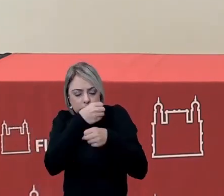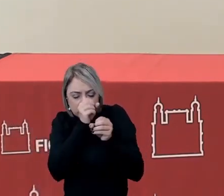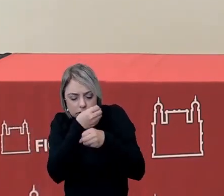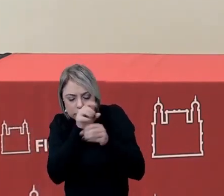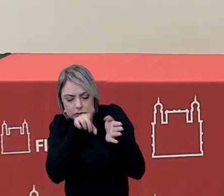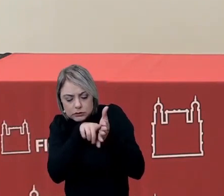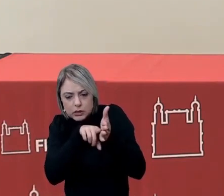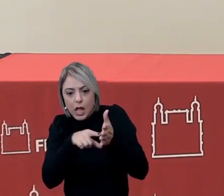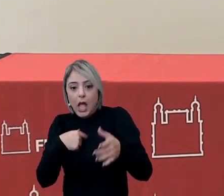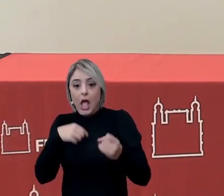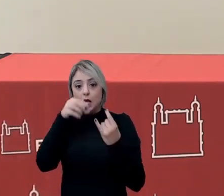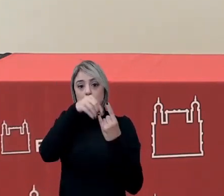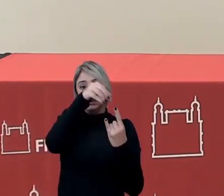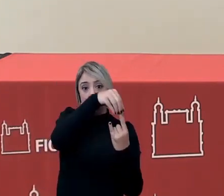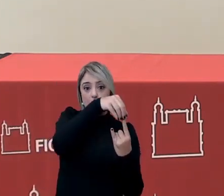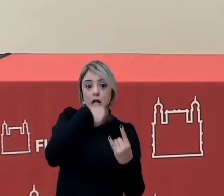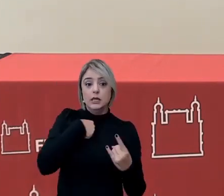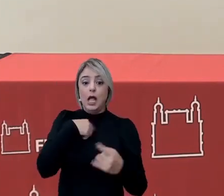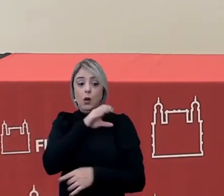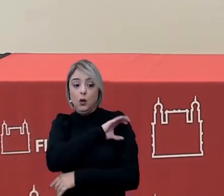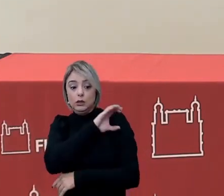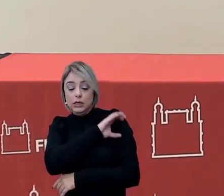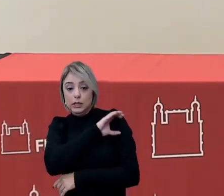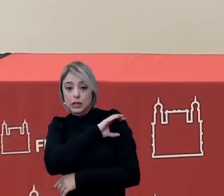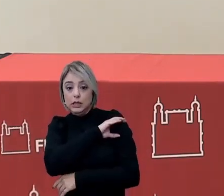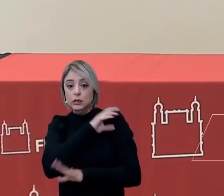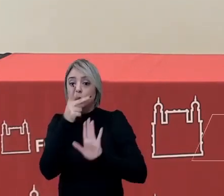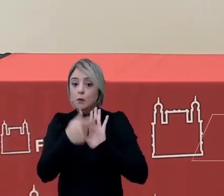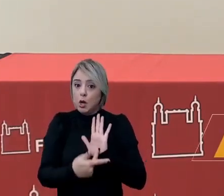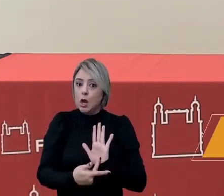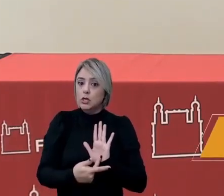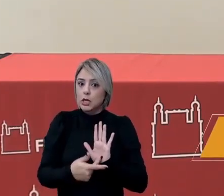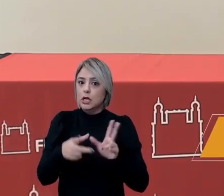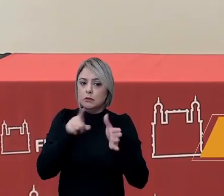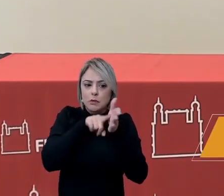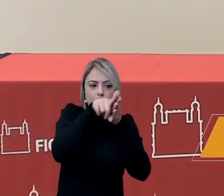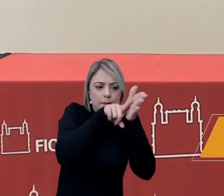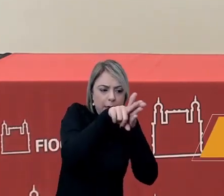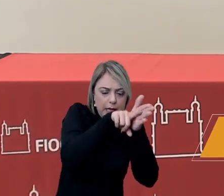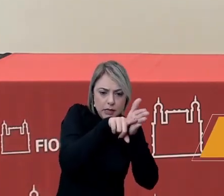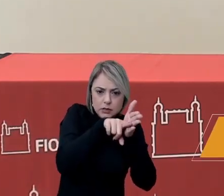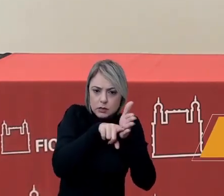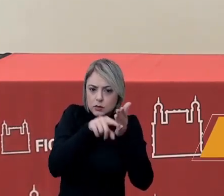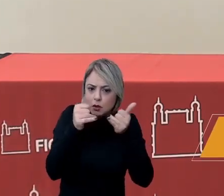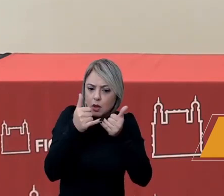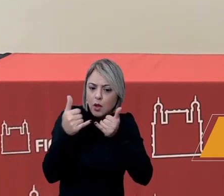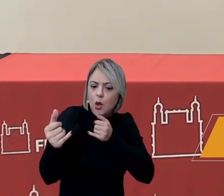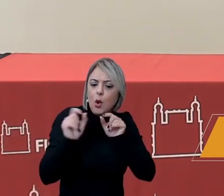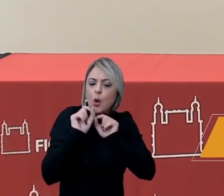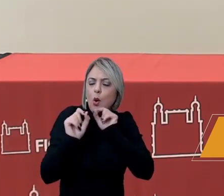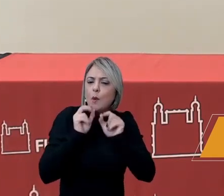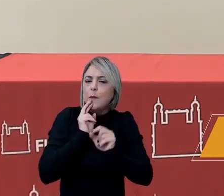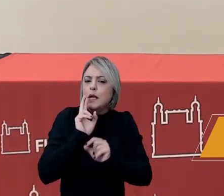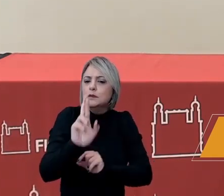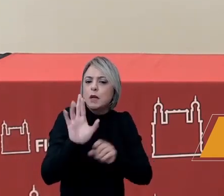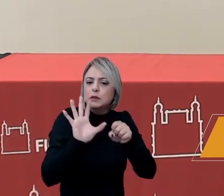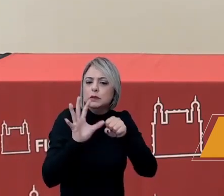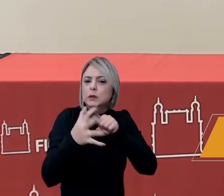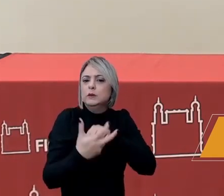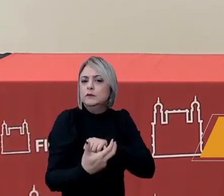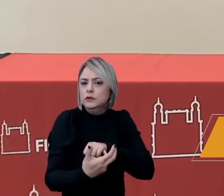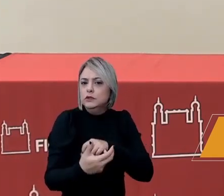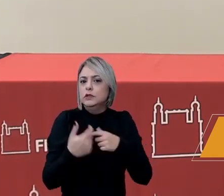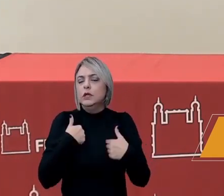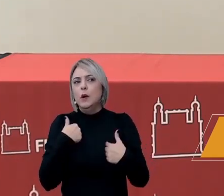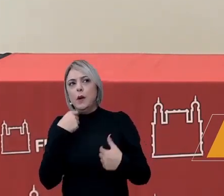a Fiocruz agora está coordenando Solidarity né que é uma também é uma pesquisa nessa linha de como é que a gente dá resposta da Covid então